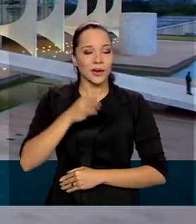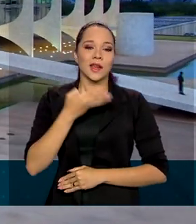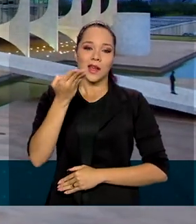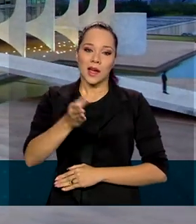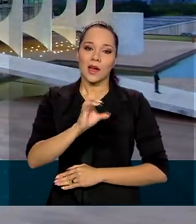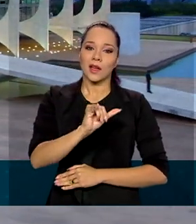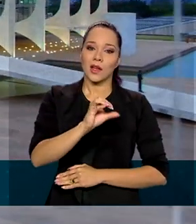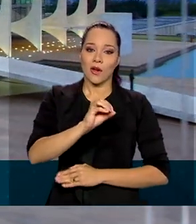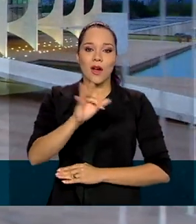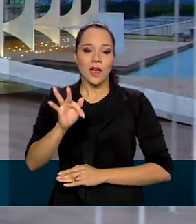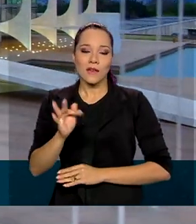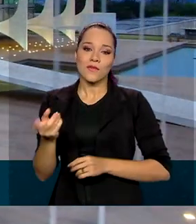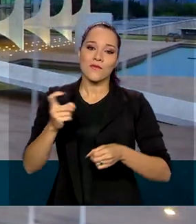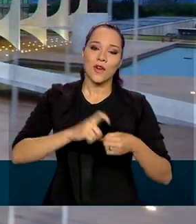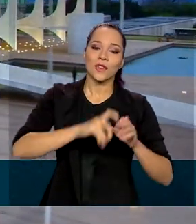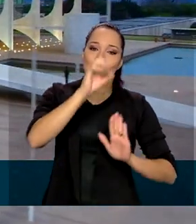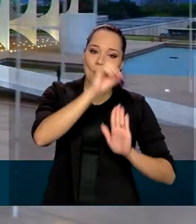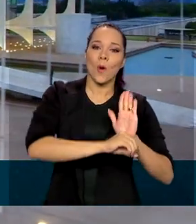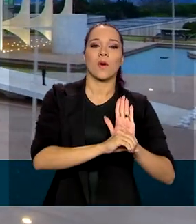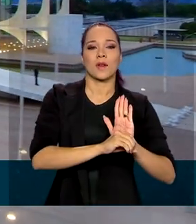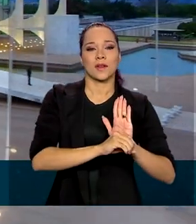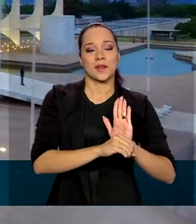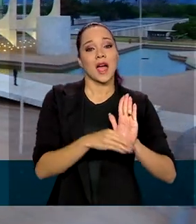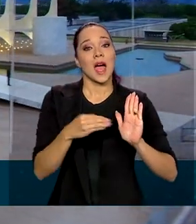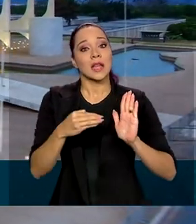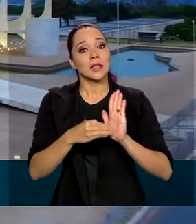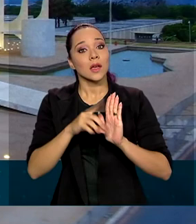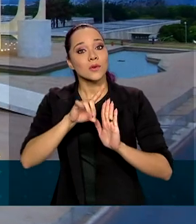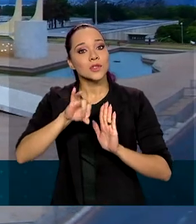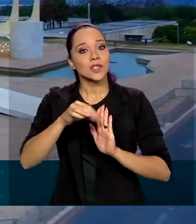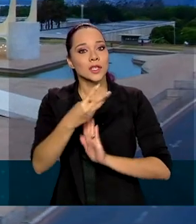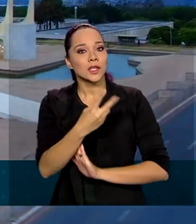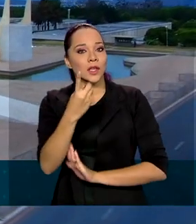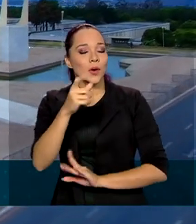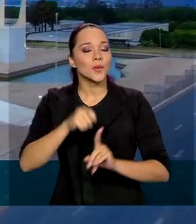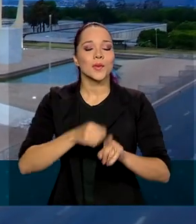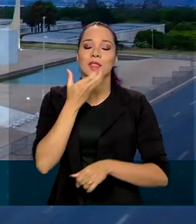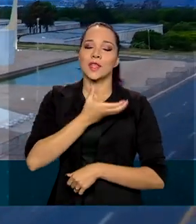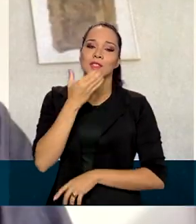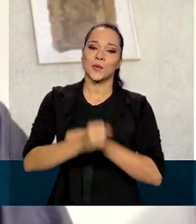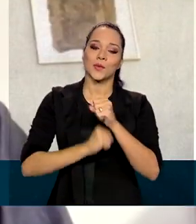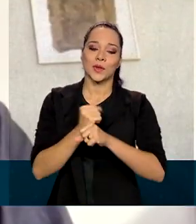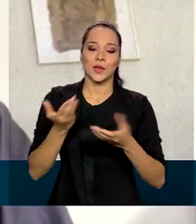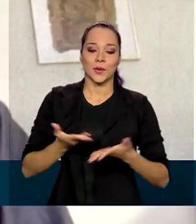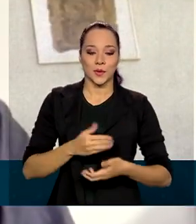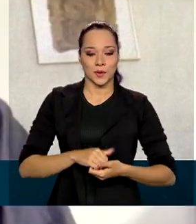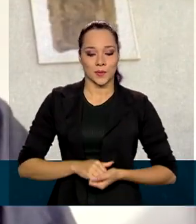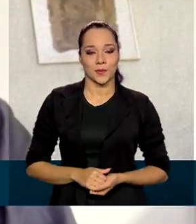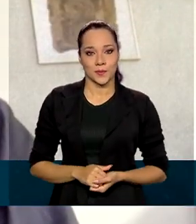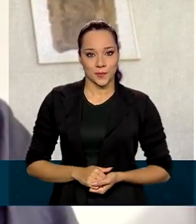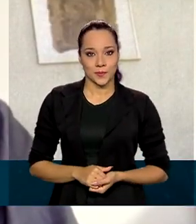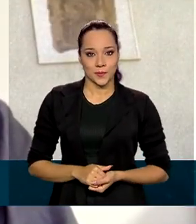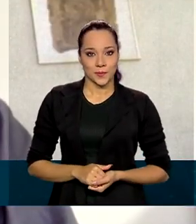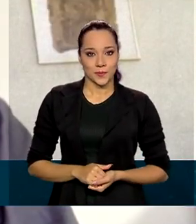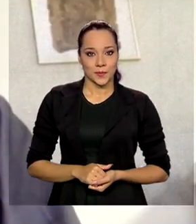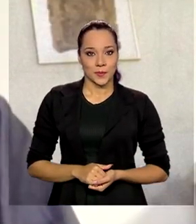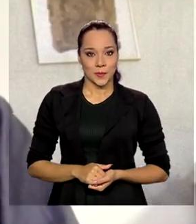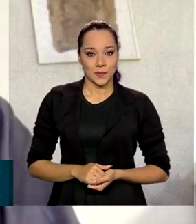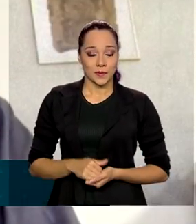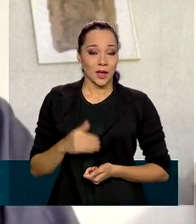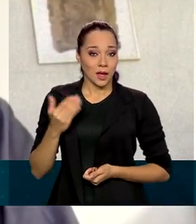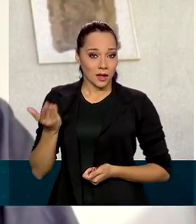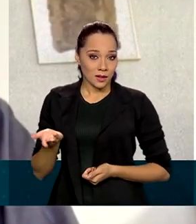alíquota do IOF voltou a ser zerada, até o dia 31 de dezembro deste ano. Além de manter